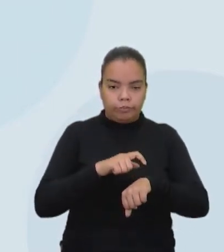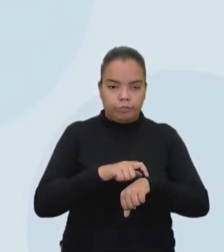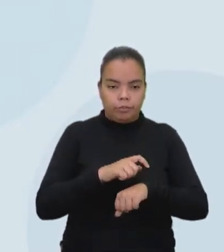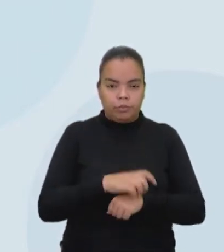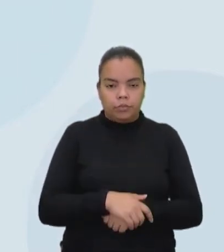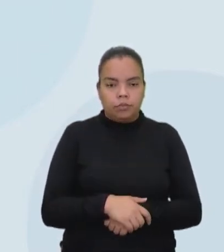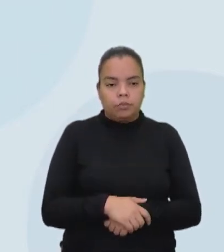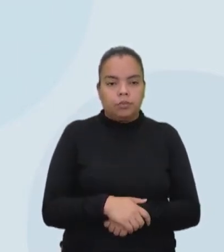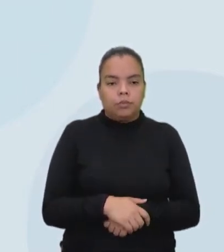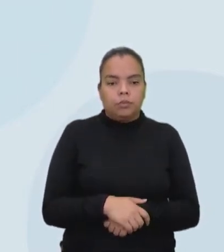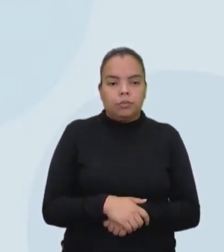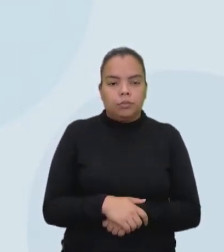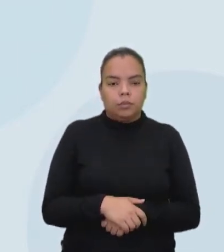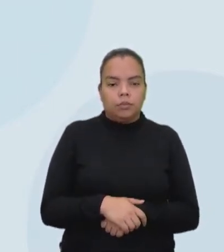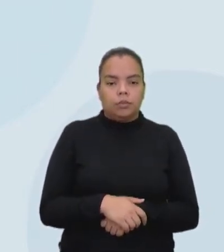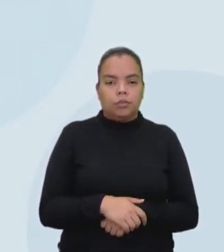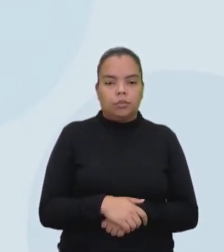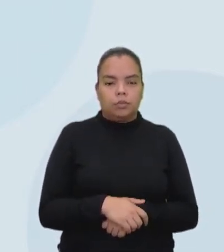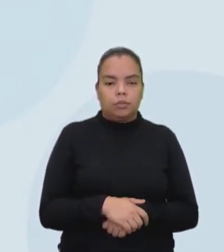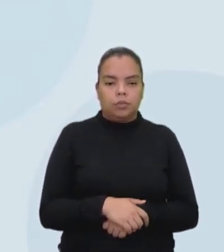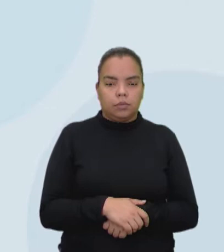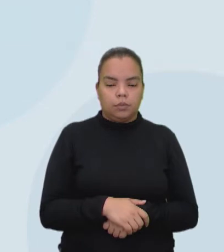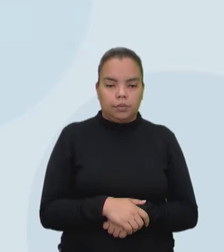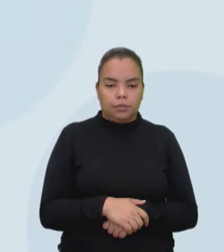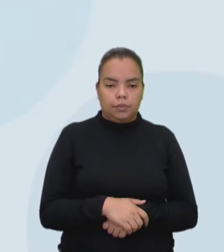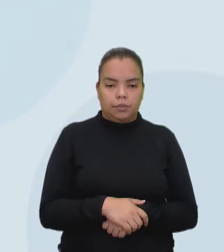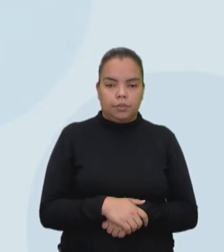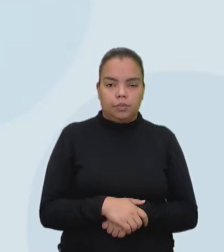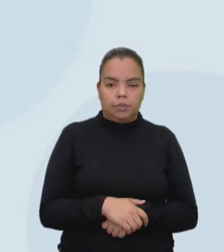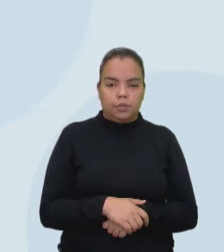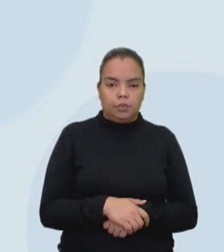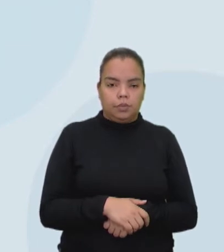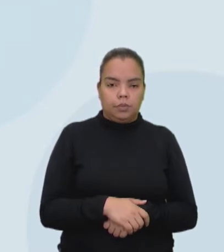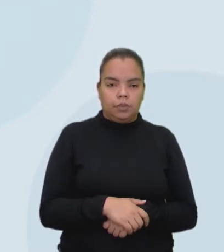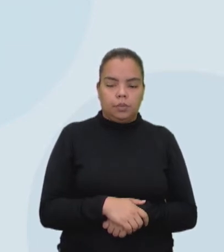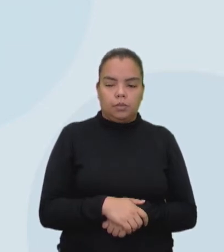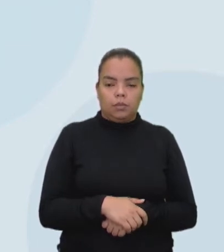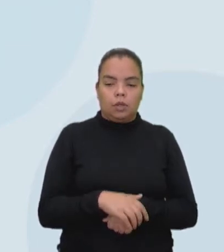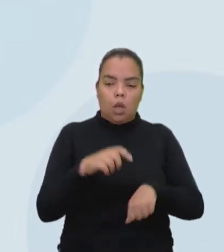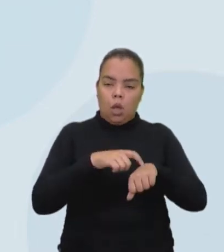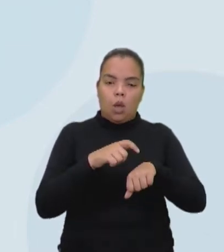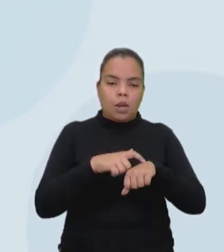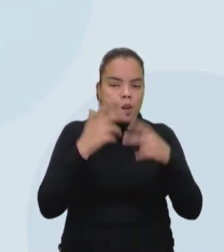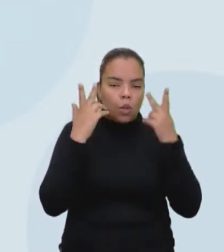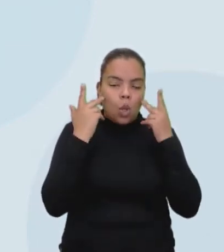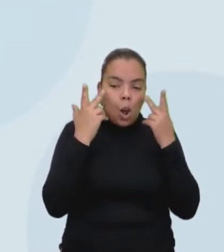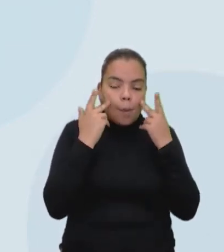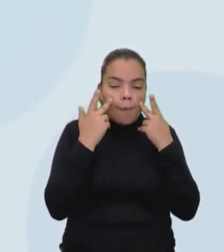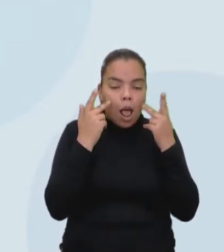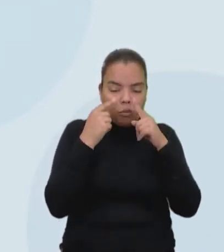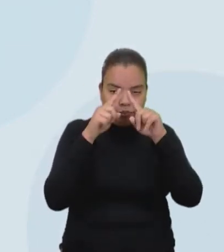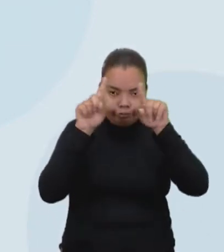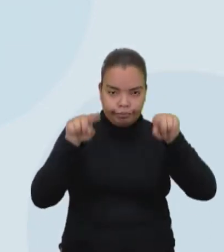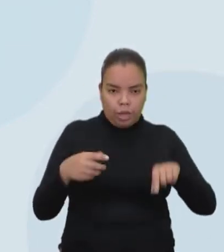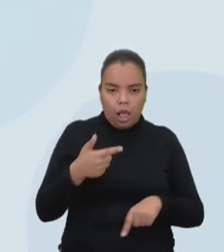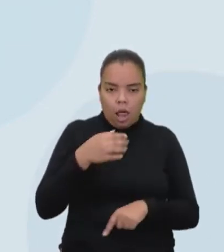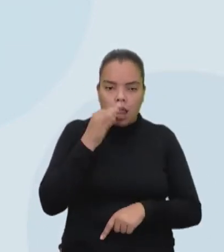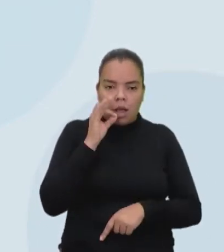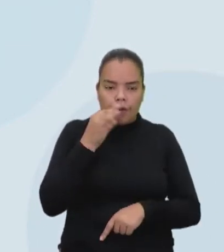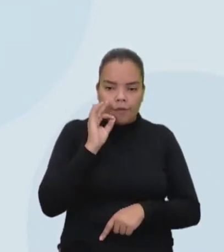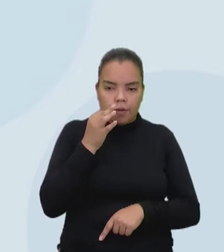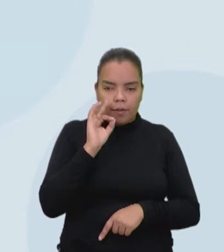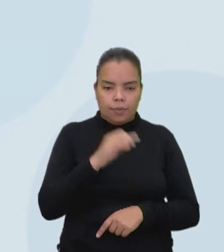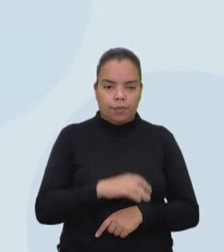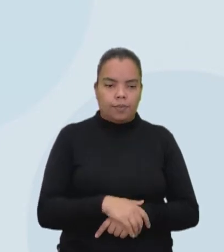Segunda a sexta, das 8 às 17. Horário normal aí de uma cafeteria. Tem uma funcionária